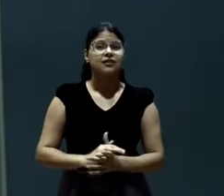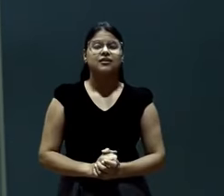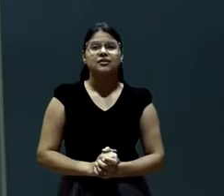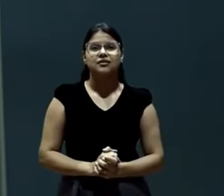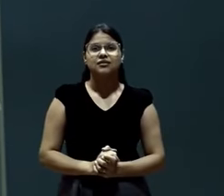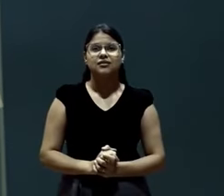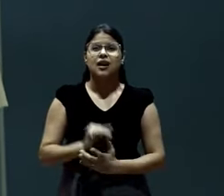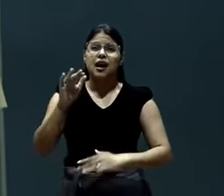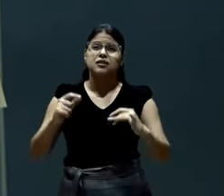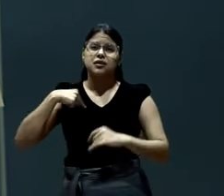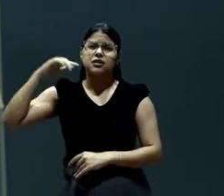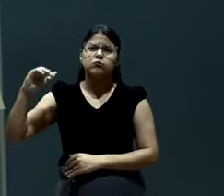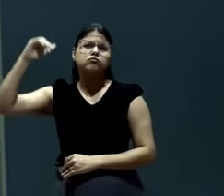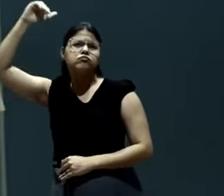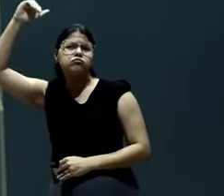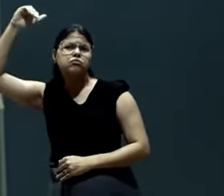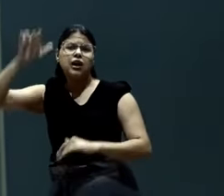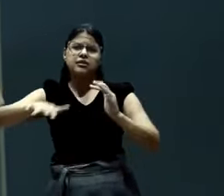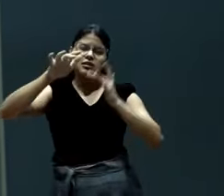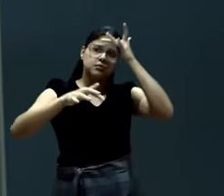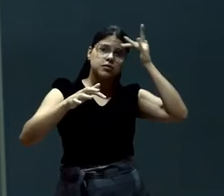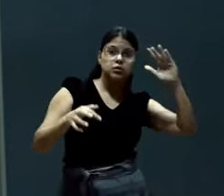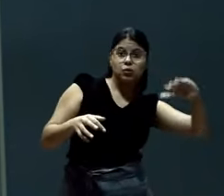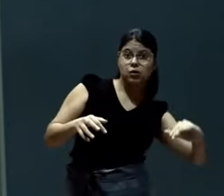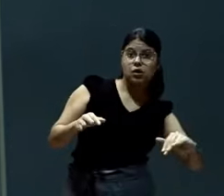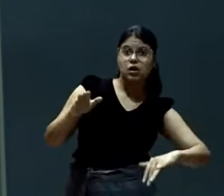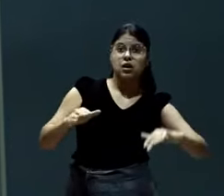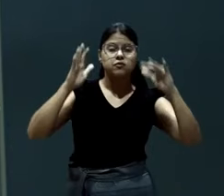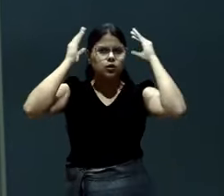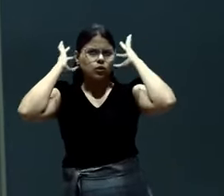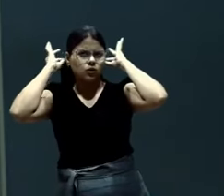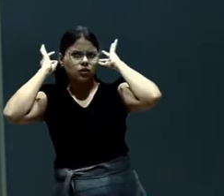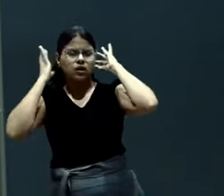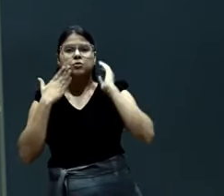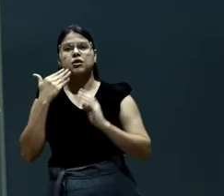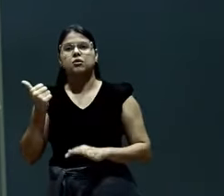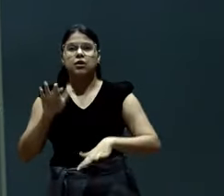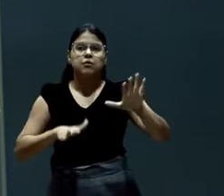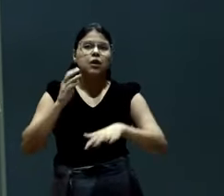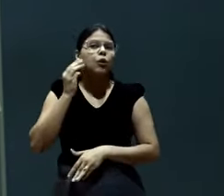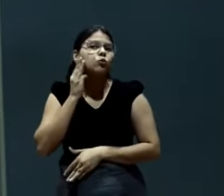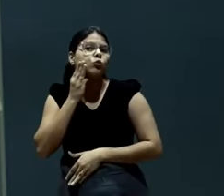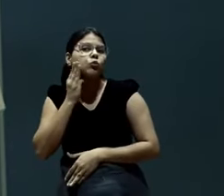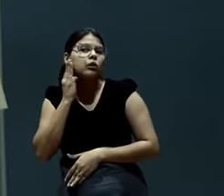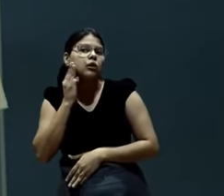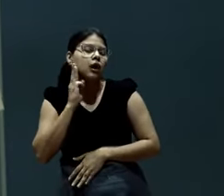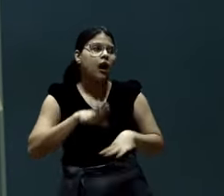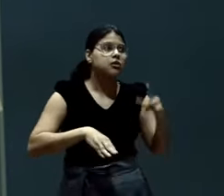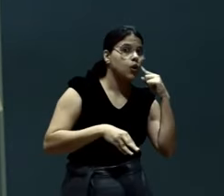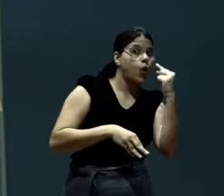Menor, maior. Mais clarinho. Com cabelo melhor. Um olho de outra cor.